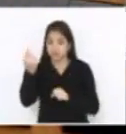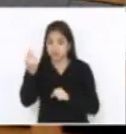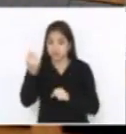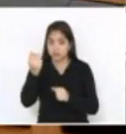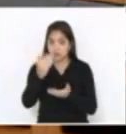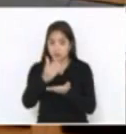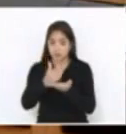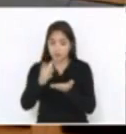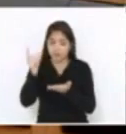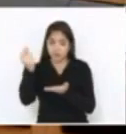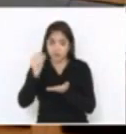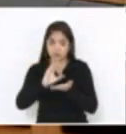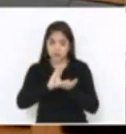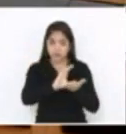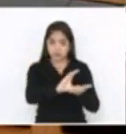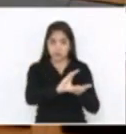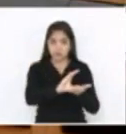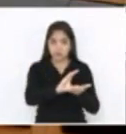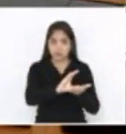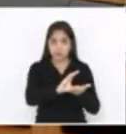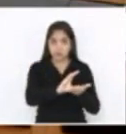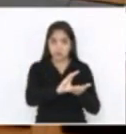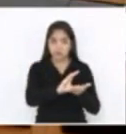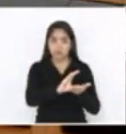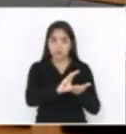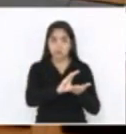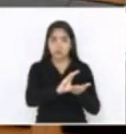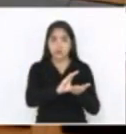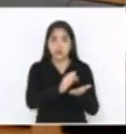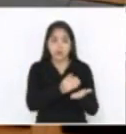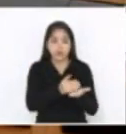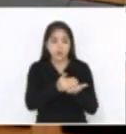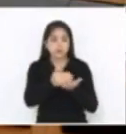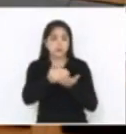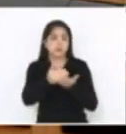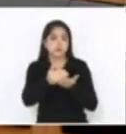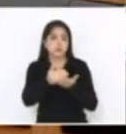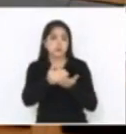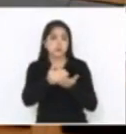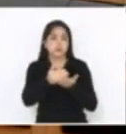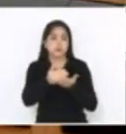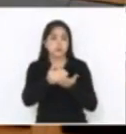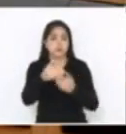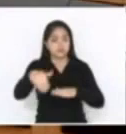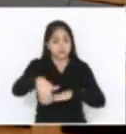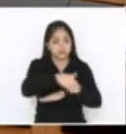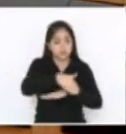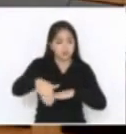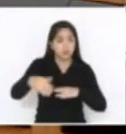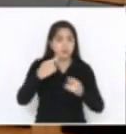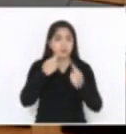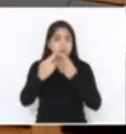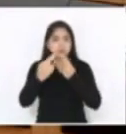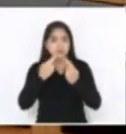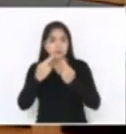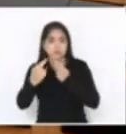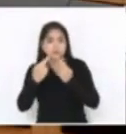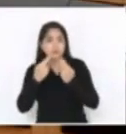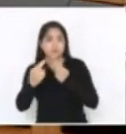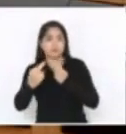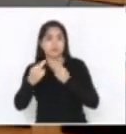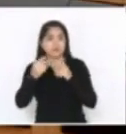As rodovias que ainda não foram iniciadas podem esperar mais um pouco, mas essas não podem esperar.